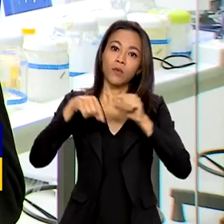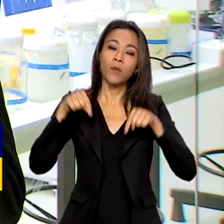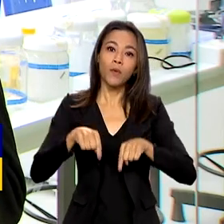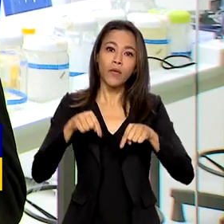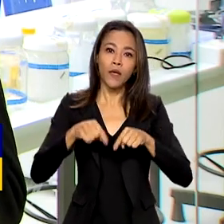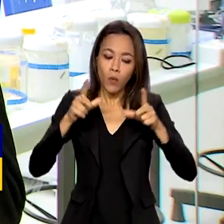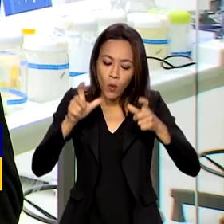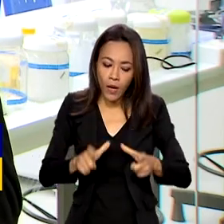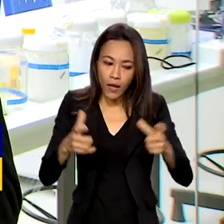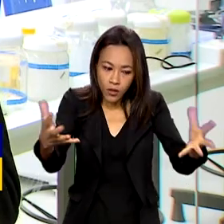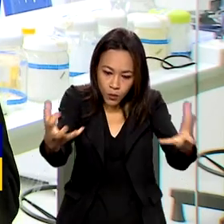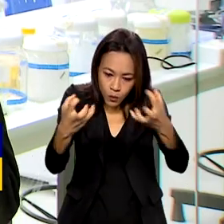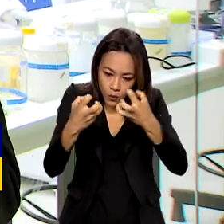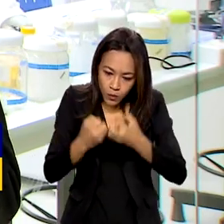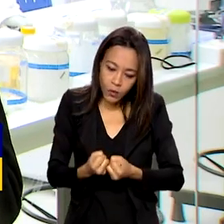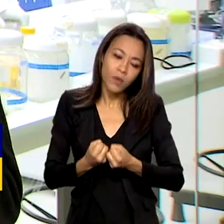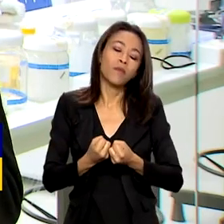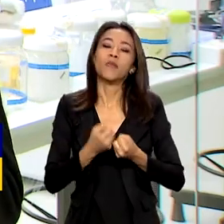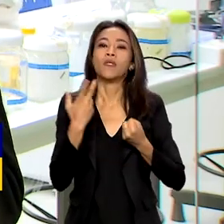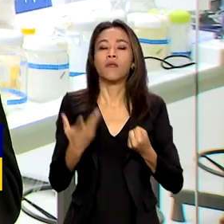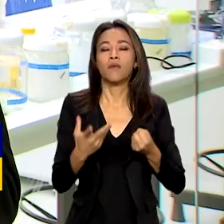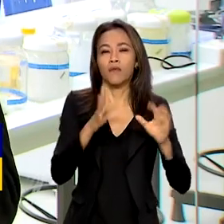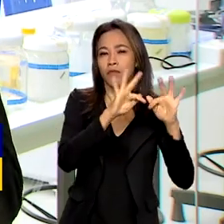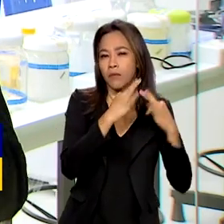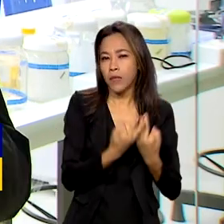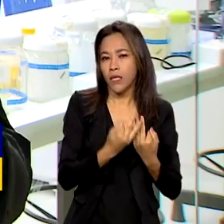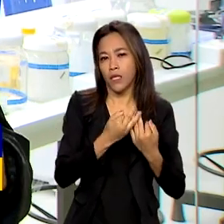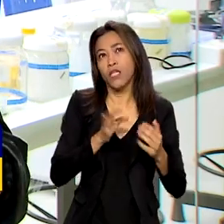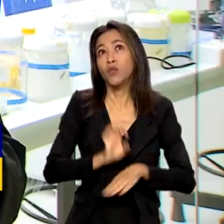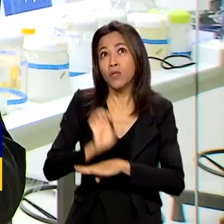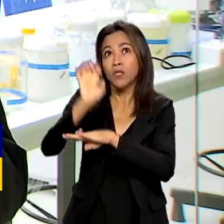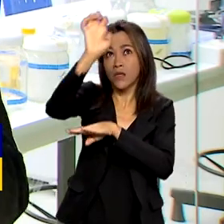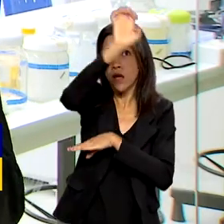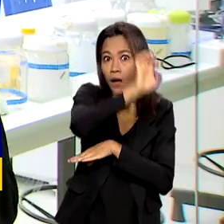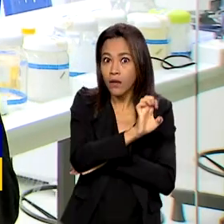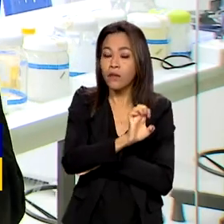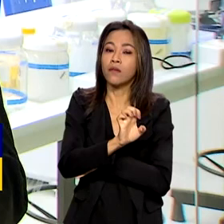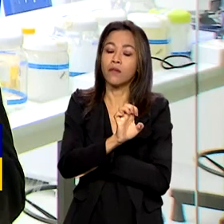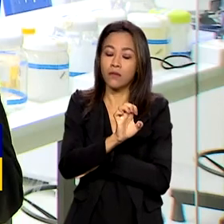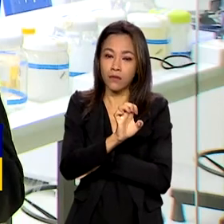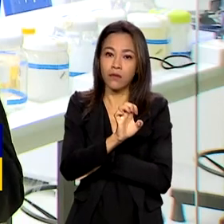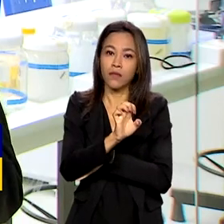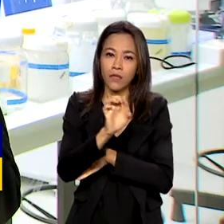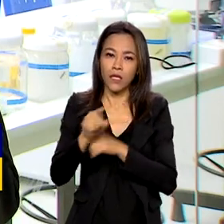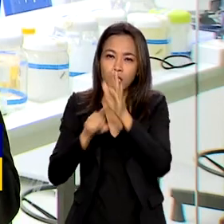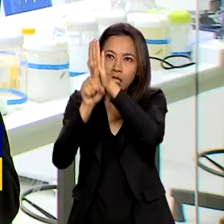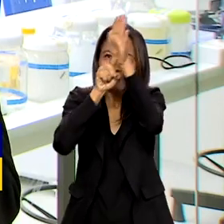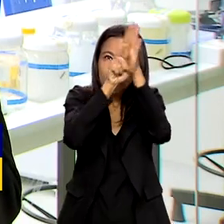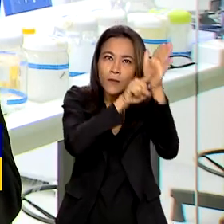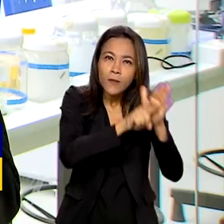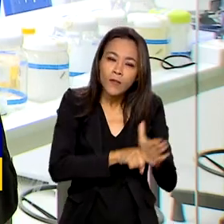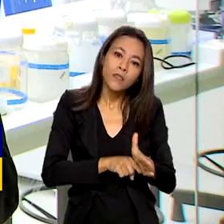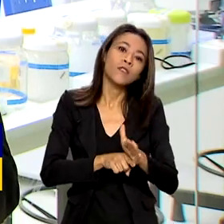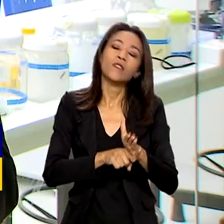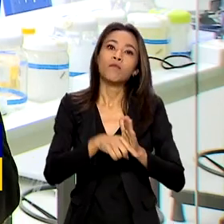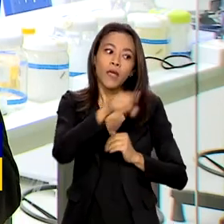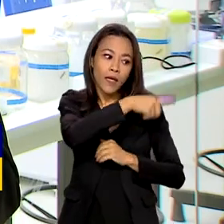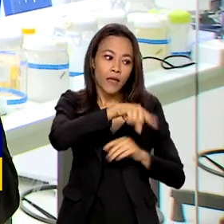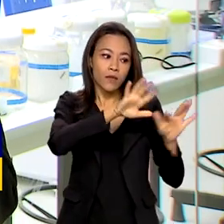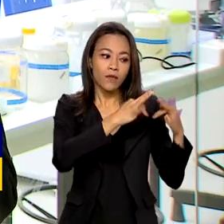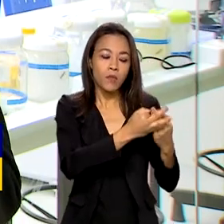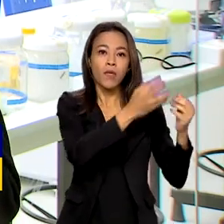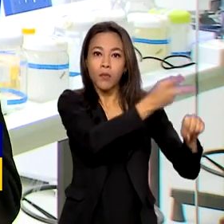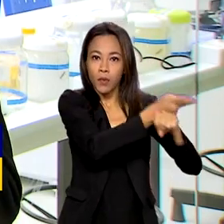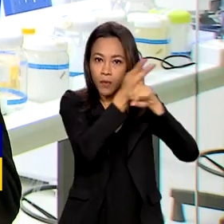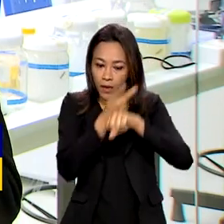que os familiares, assim como as perícias estaduais, foram pontos de coleta para que os familiares pudessem vir